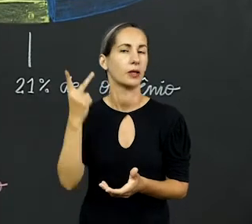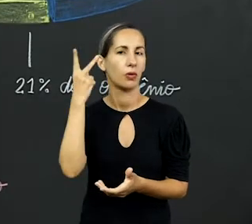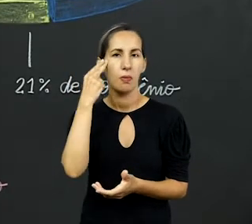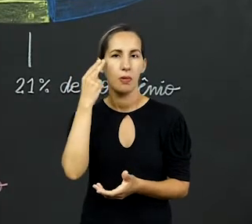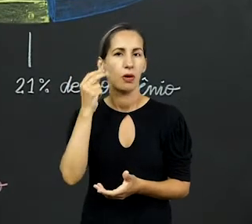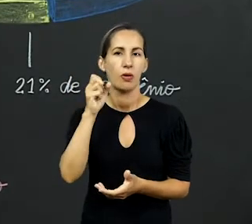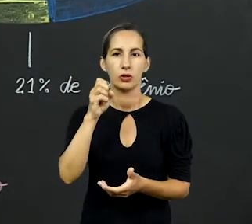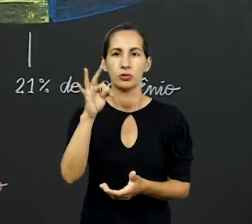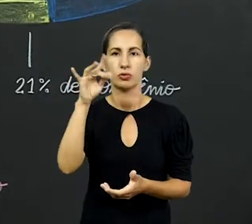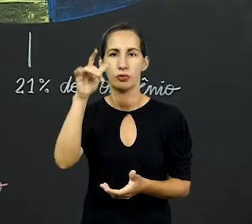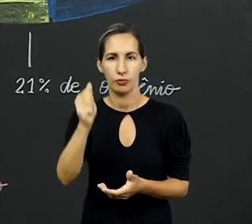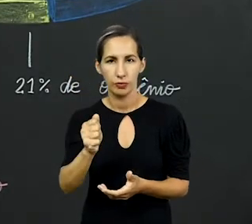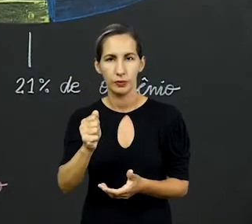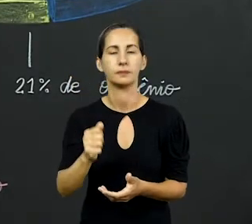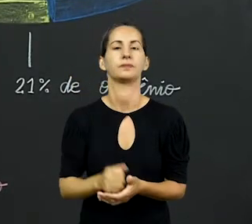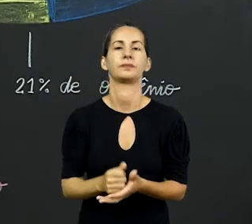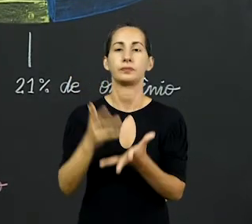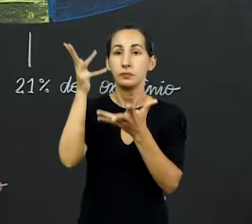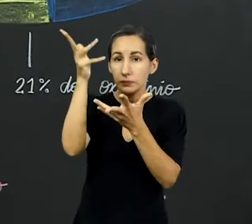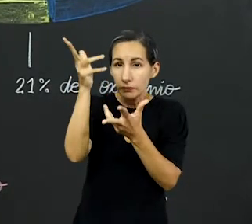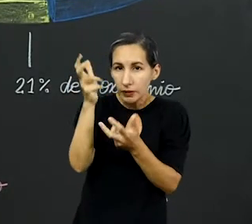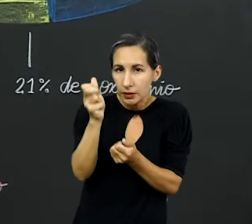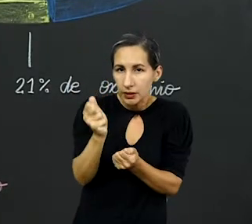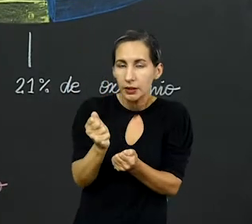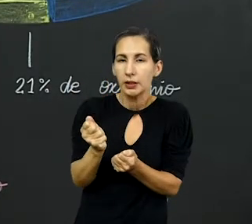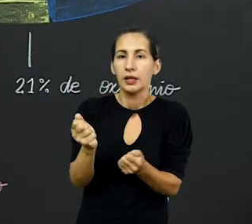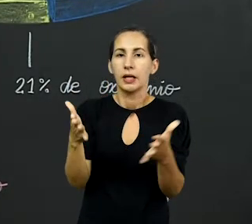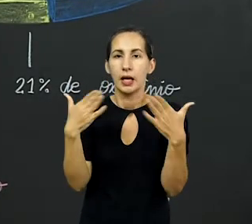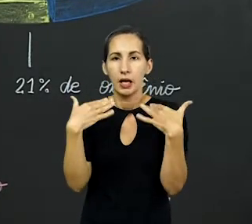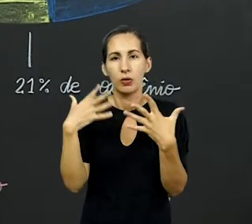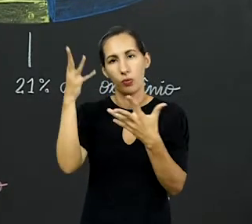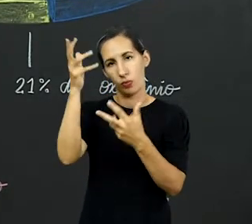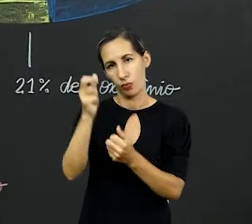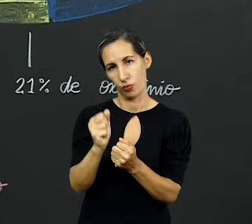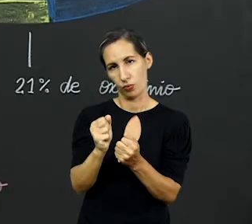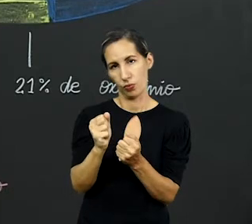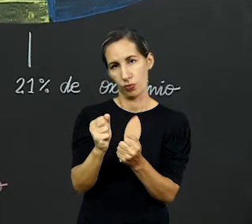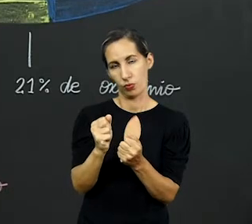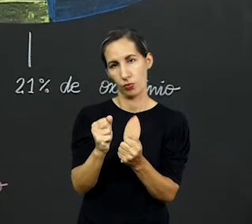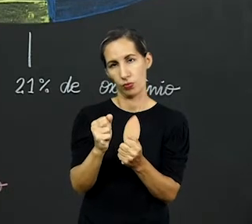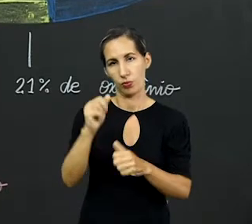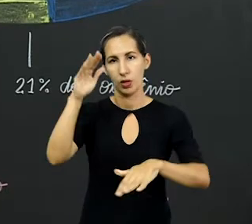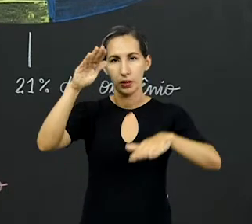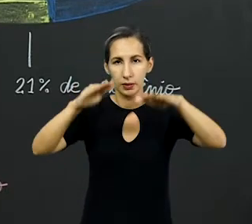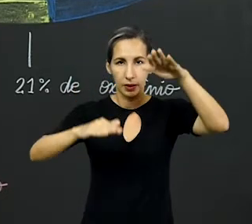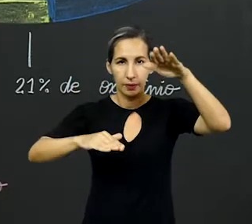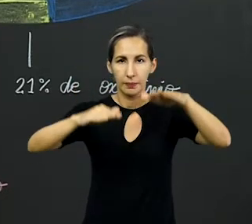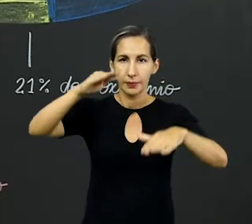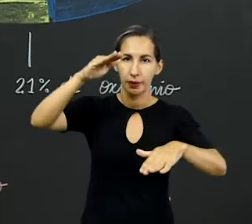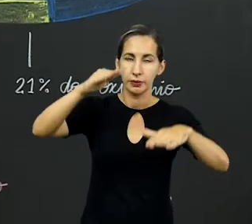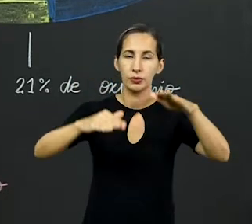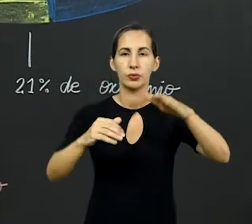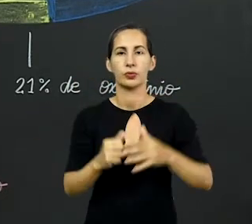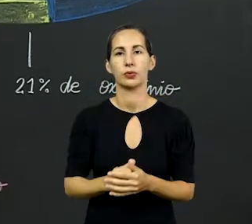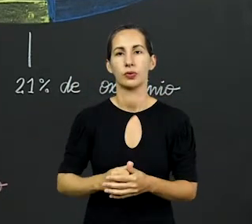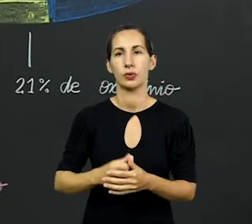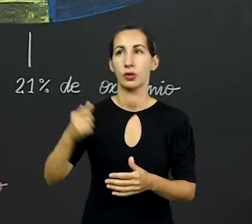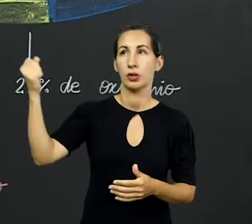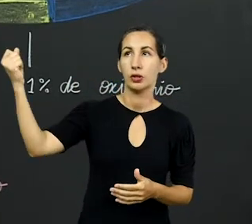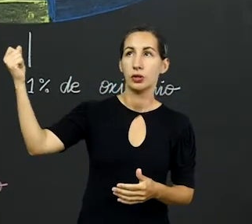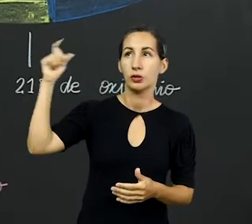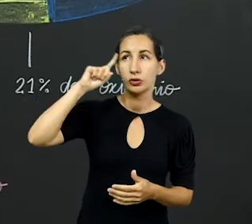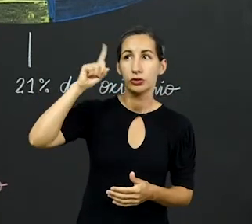natural, de forma natural, reter calor. Para que a gente não tenha uma variação de temperatura muito grande. Sabe aquela coisa assim, de dia,